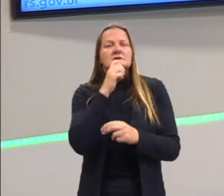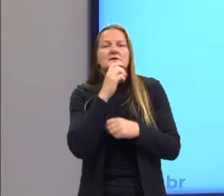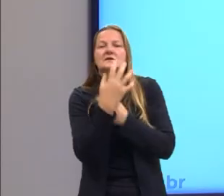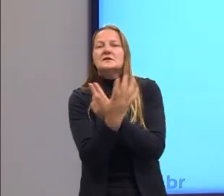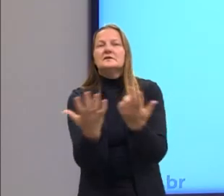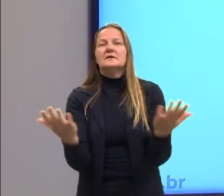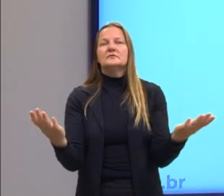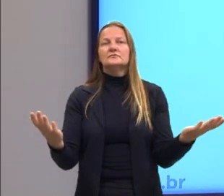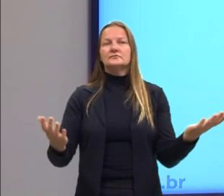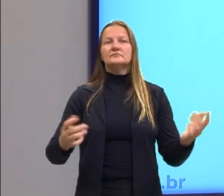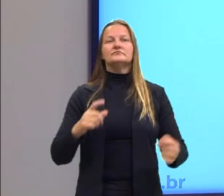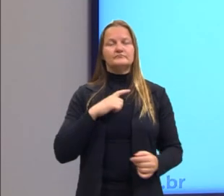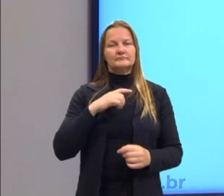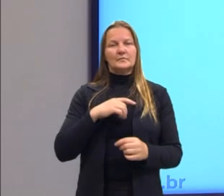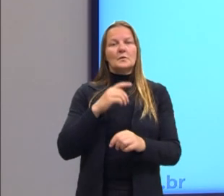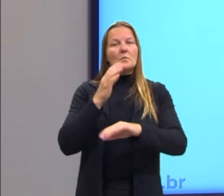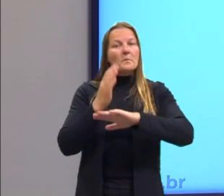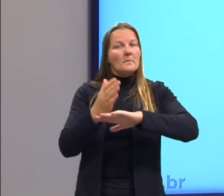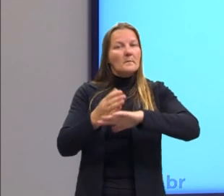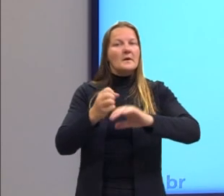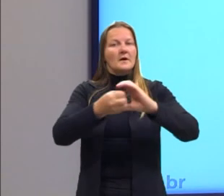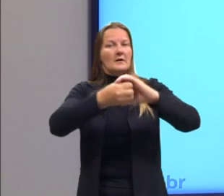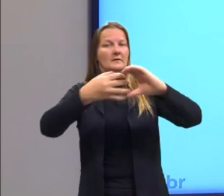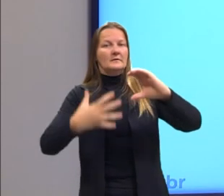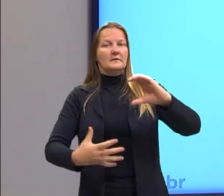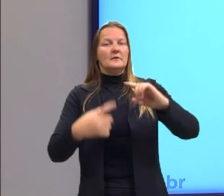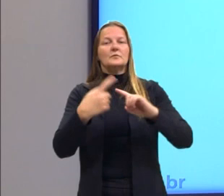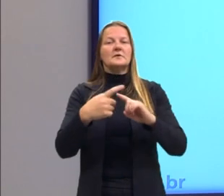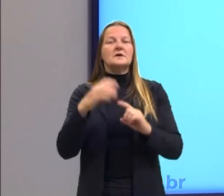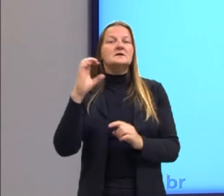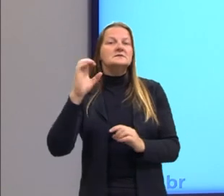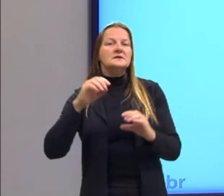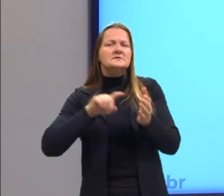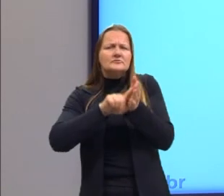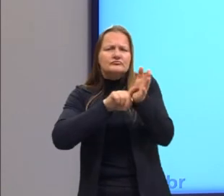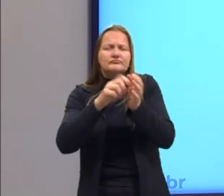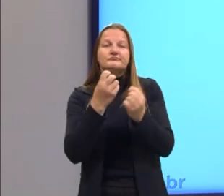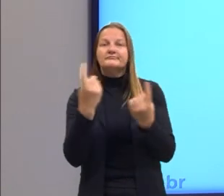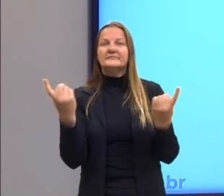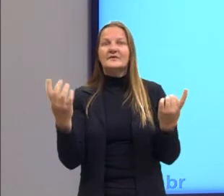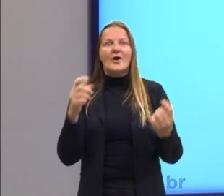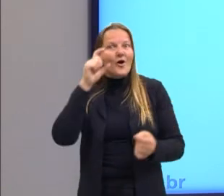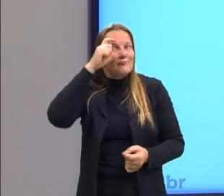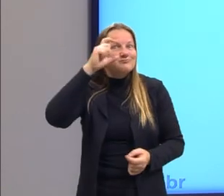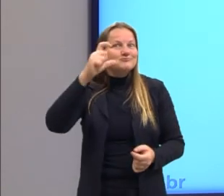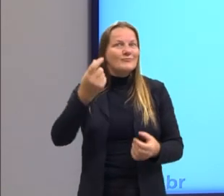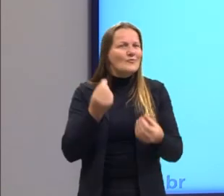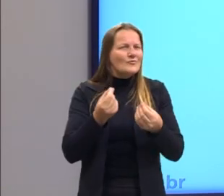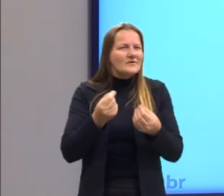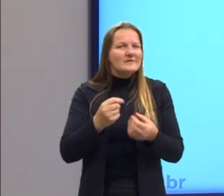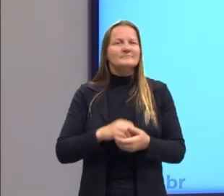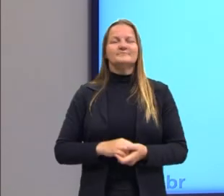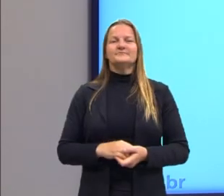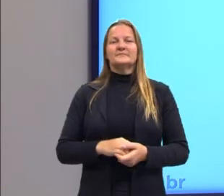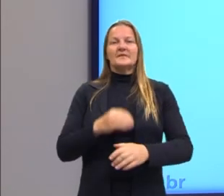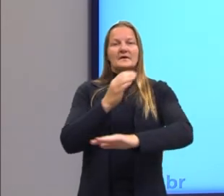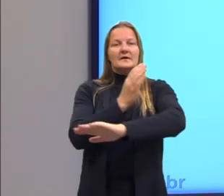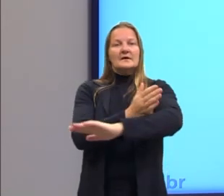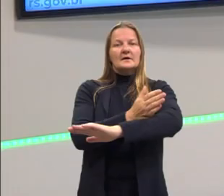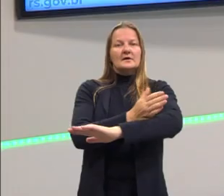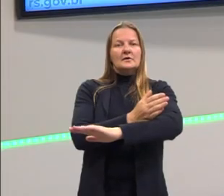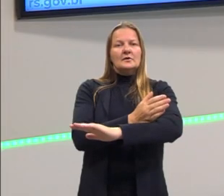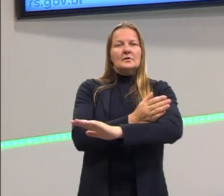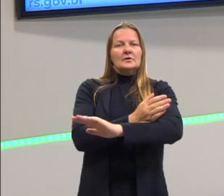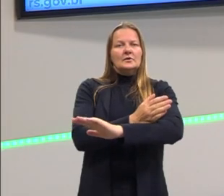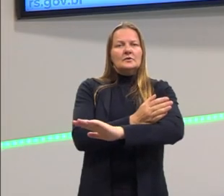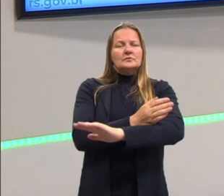característica do período moderno, porque as ciências naturais nos vão dar curiosidade. A Idade Média era um